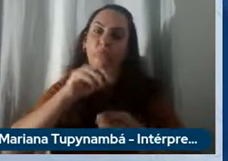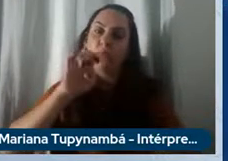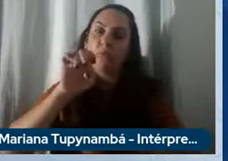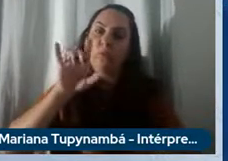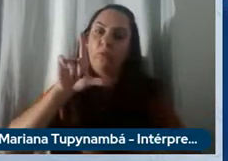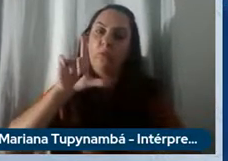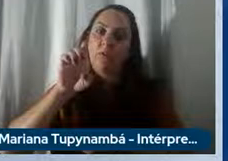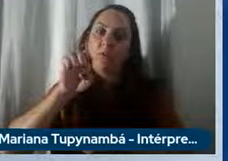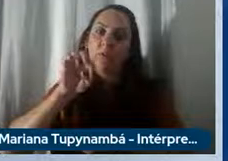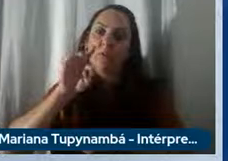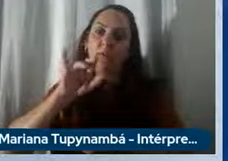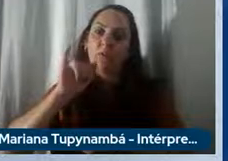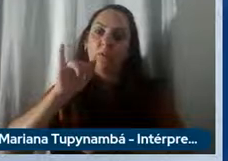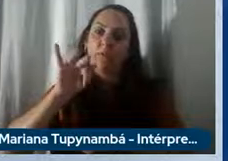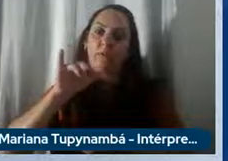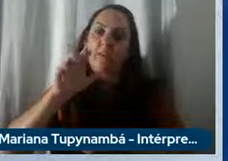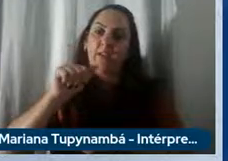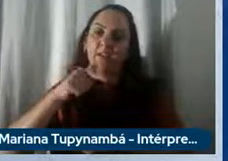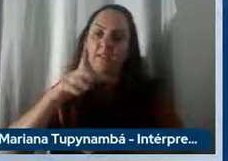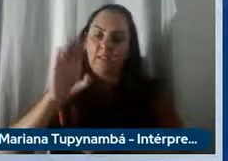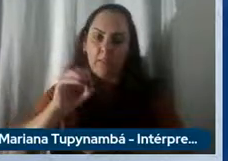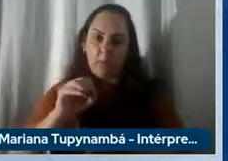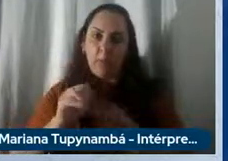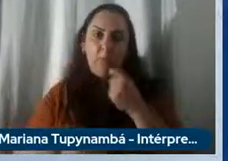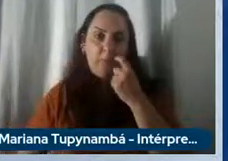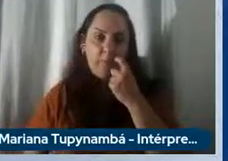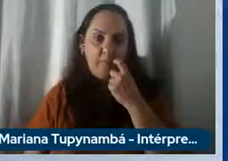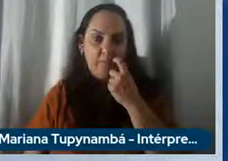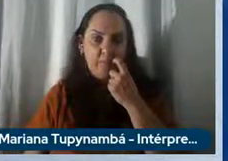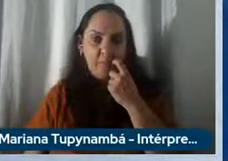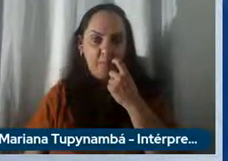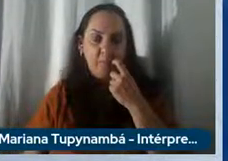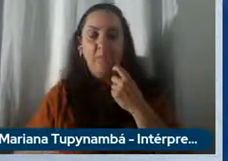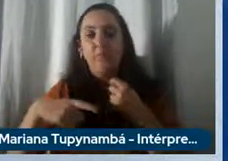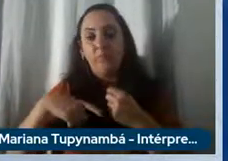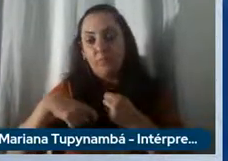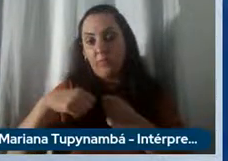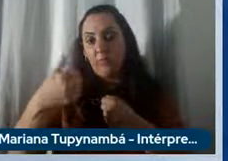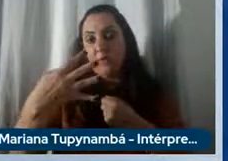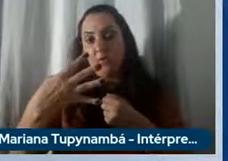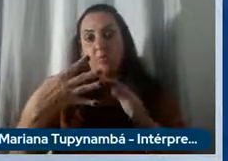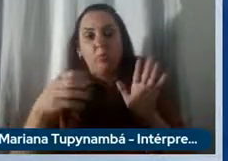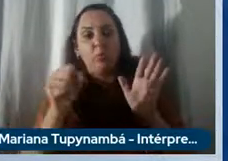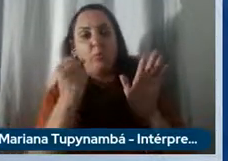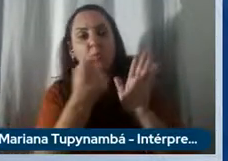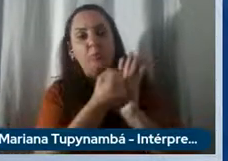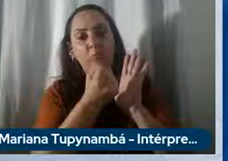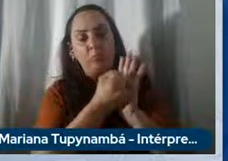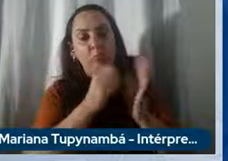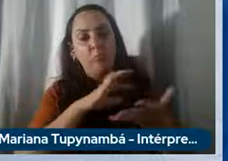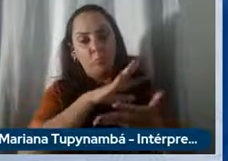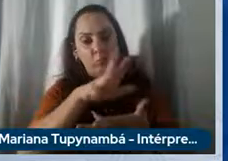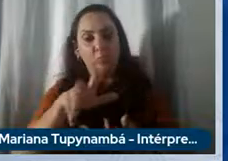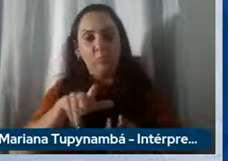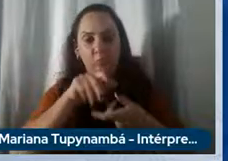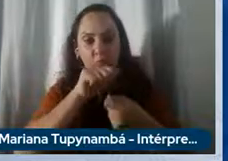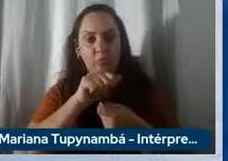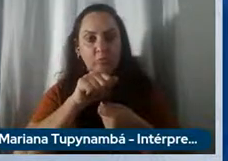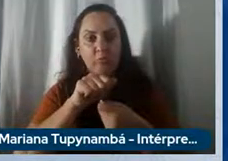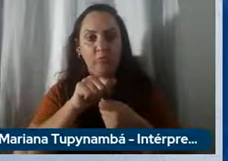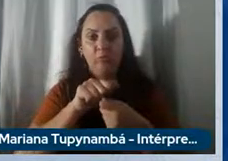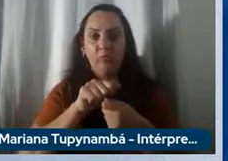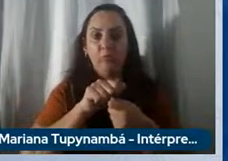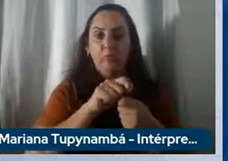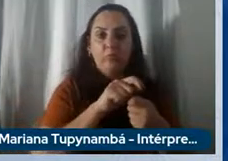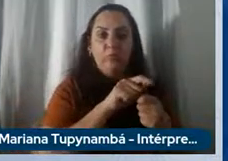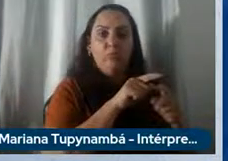Próximo. Bom, como falamos, temos 14 marcas no mundo, essas são as marcas que temos na América Latina, por cada uma